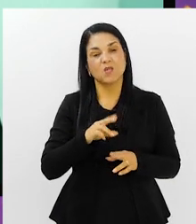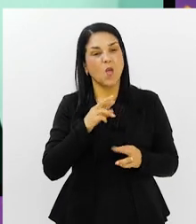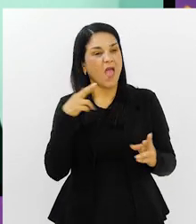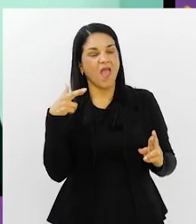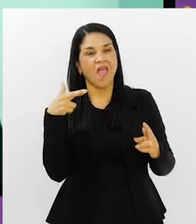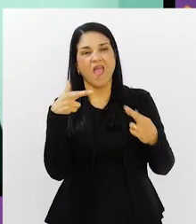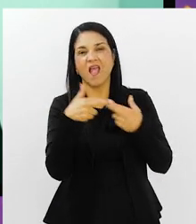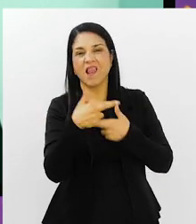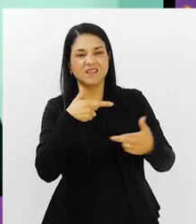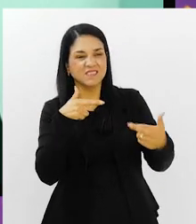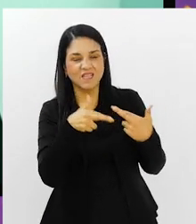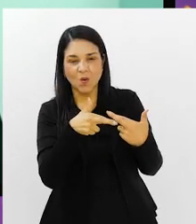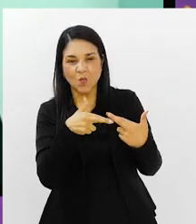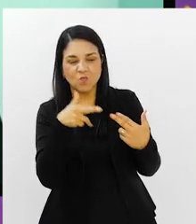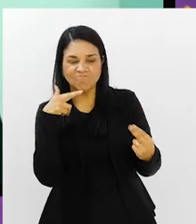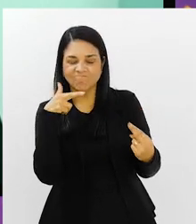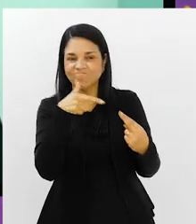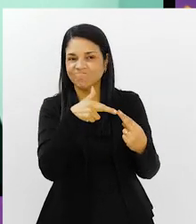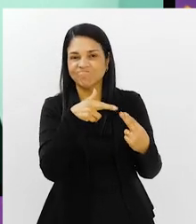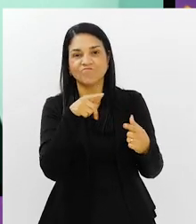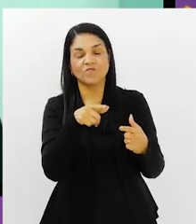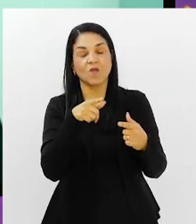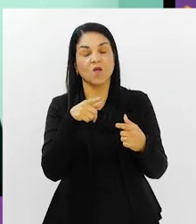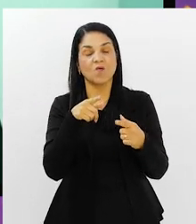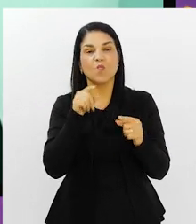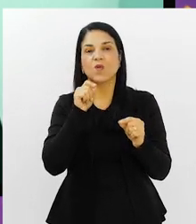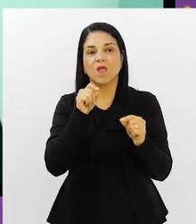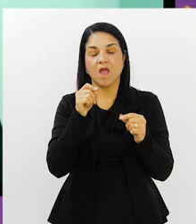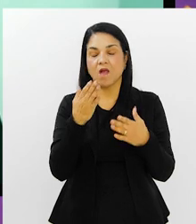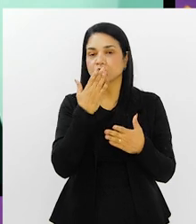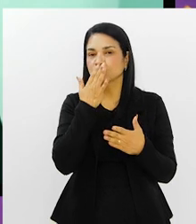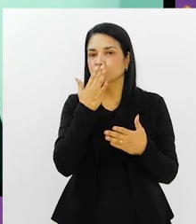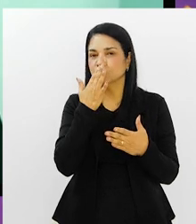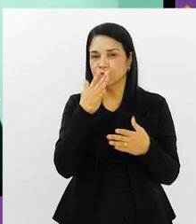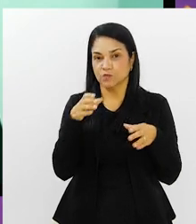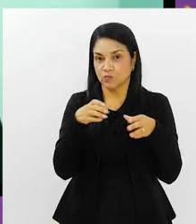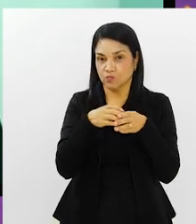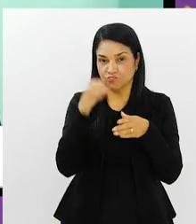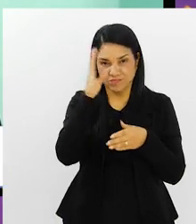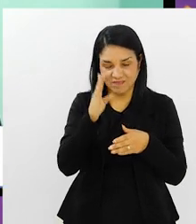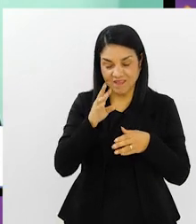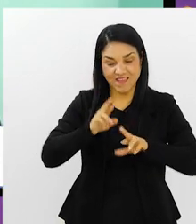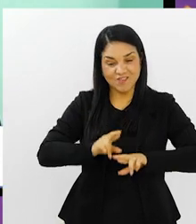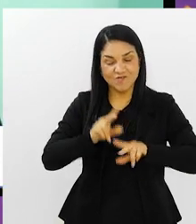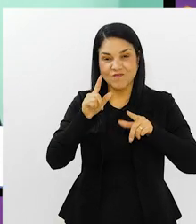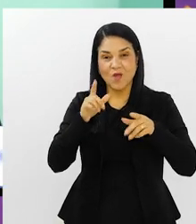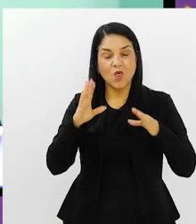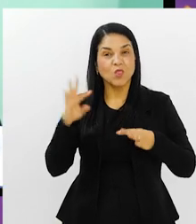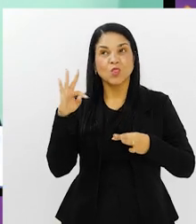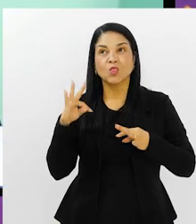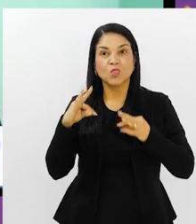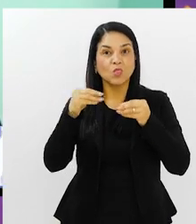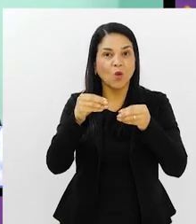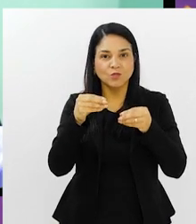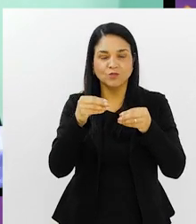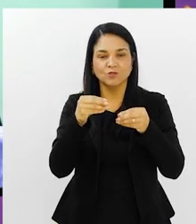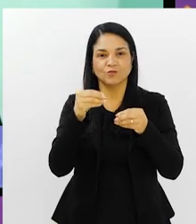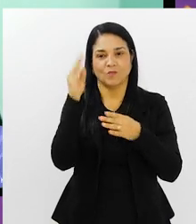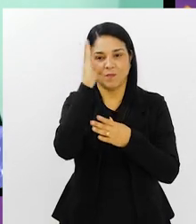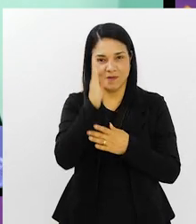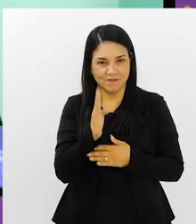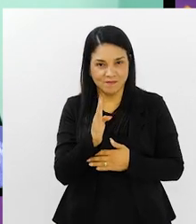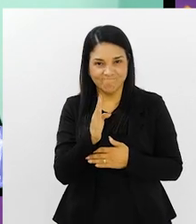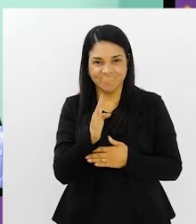futebol da seleção, Rui. É com relação ao futebol brasileiro. O nível, realmente, hoje é muito baixo. Infelizmente,